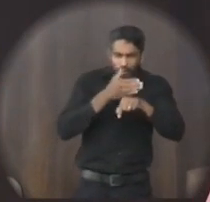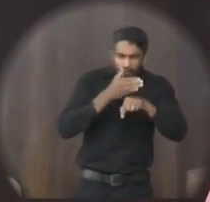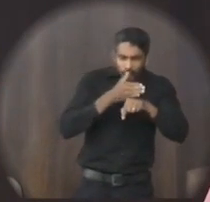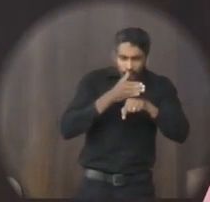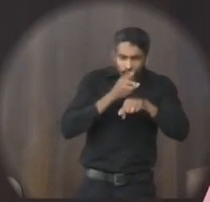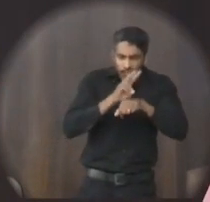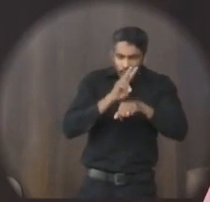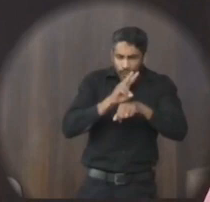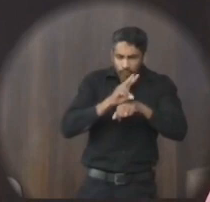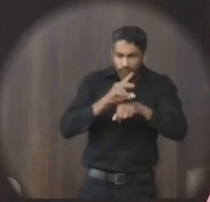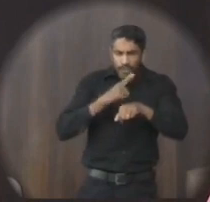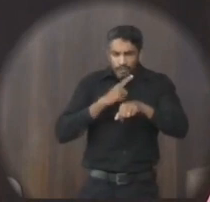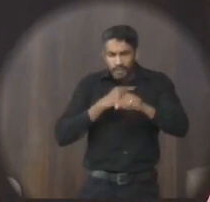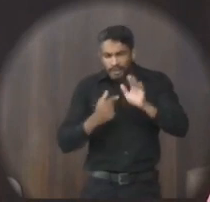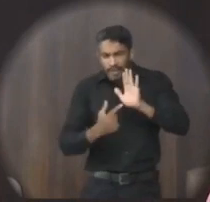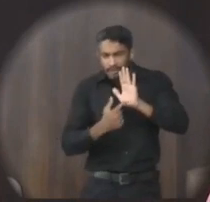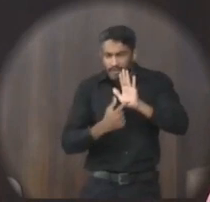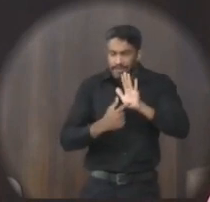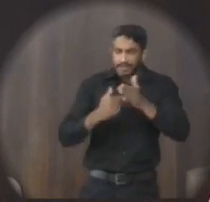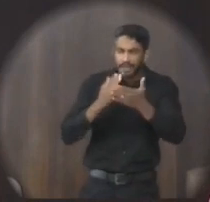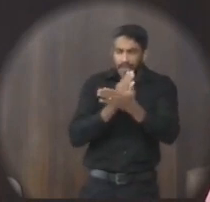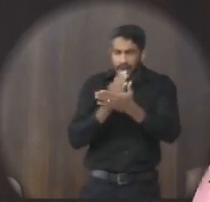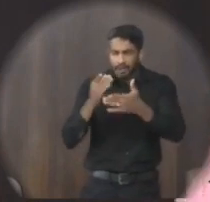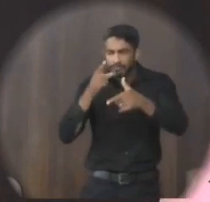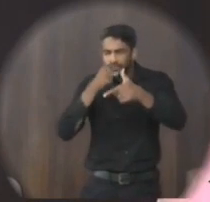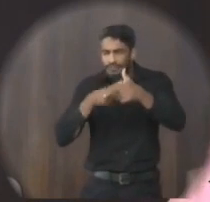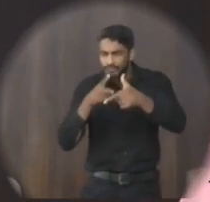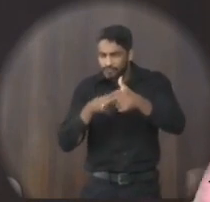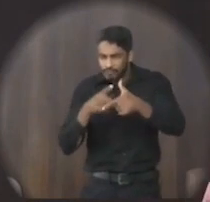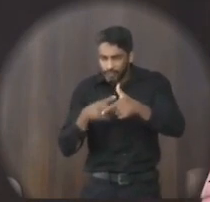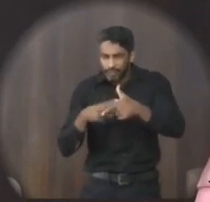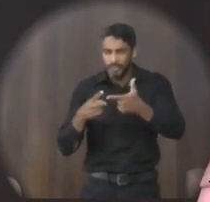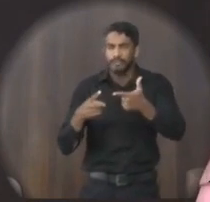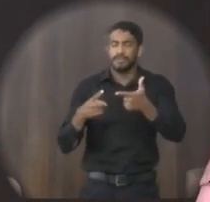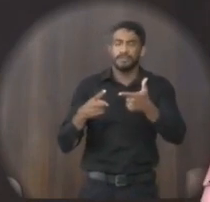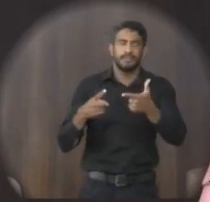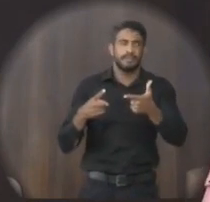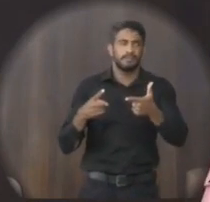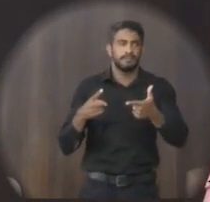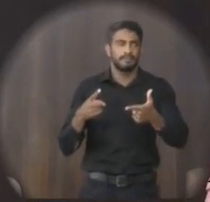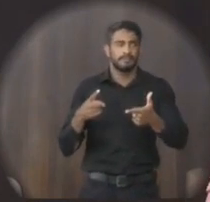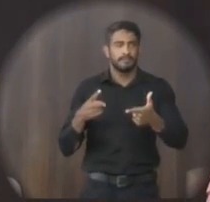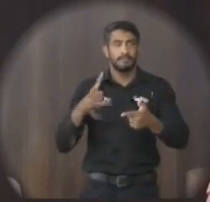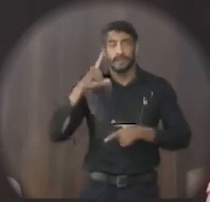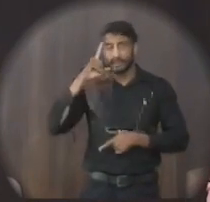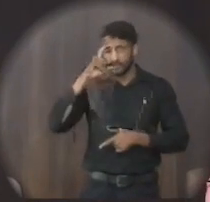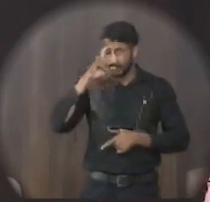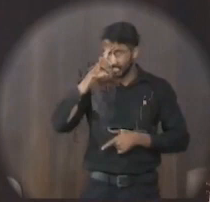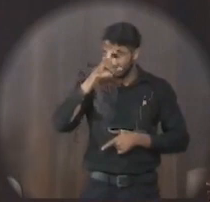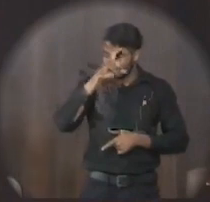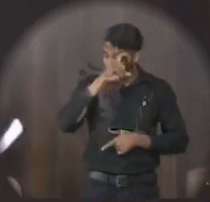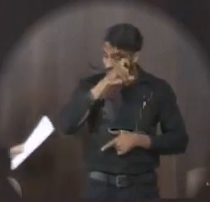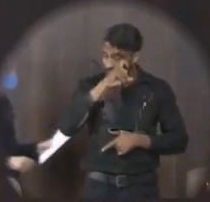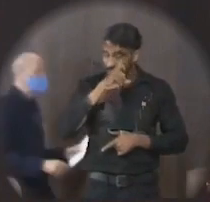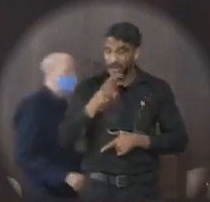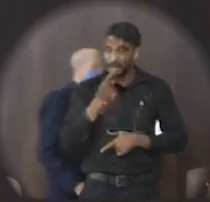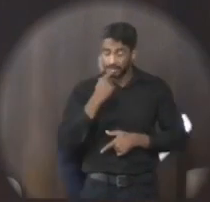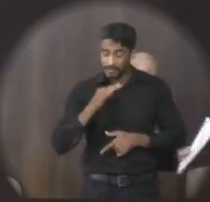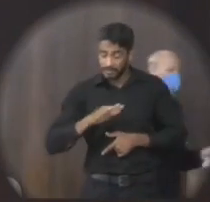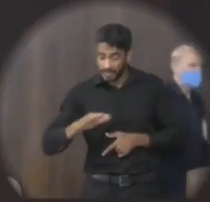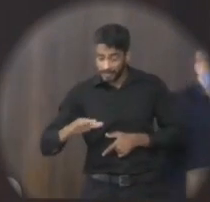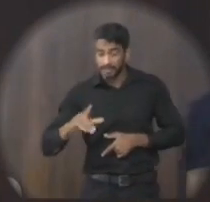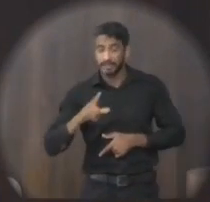algumas sequelas, algumas dificuldades que a criança